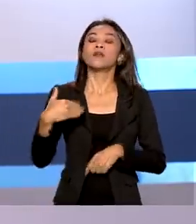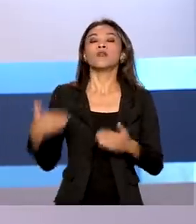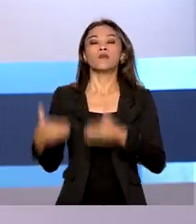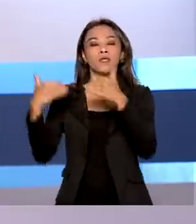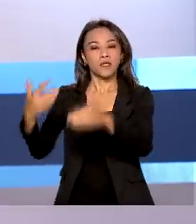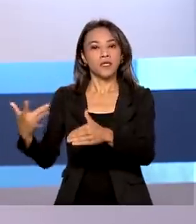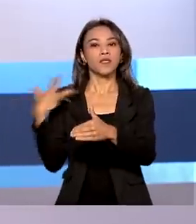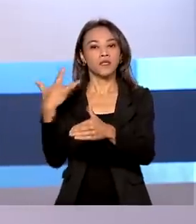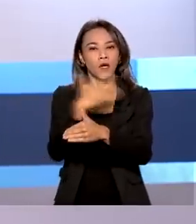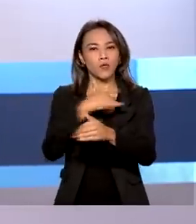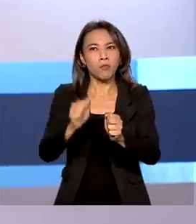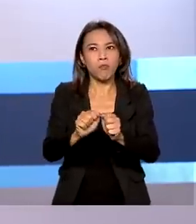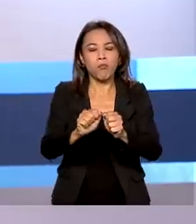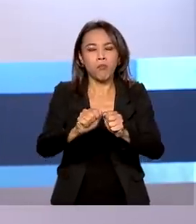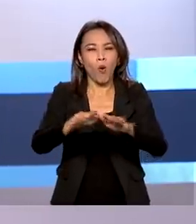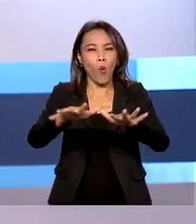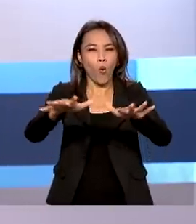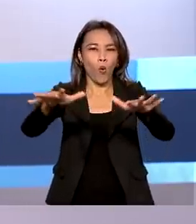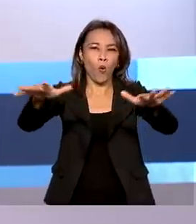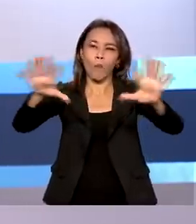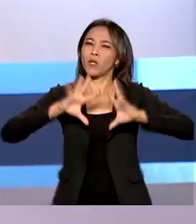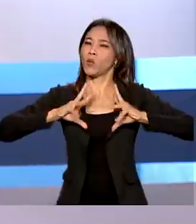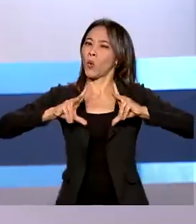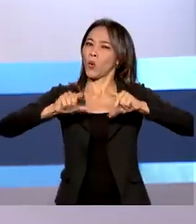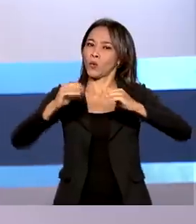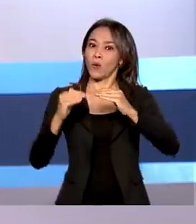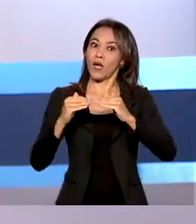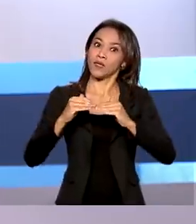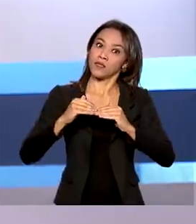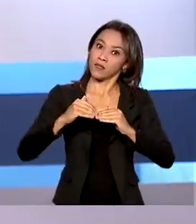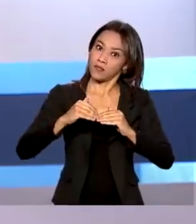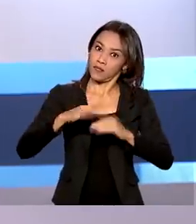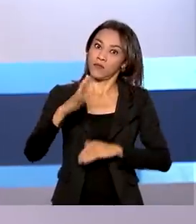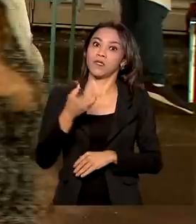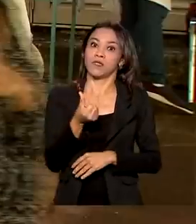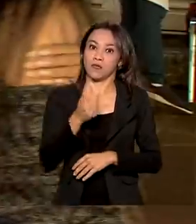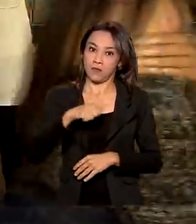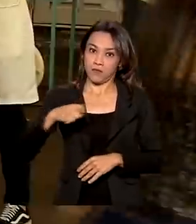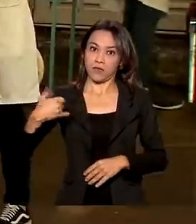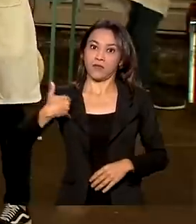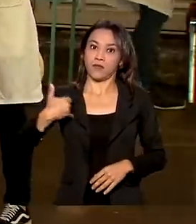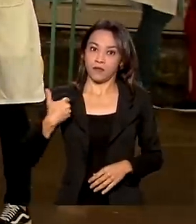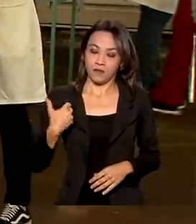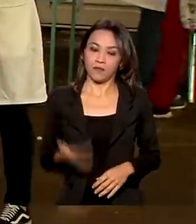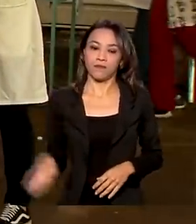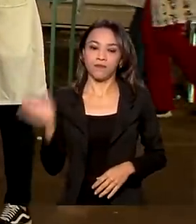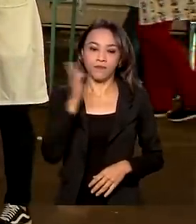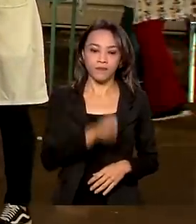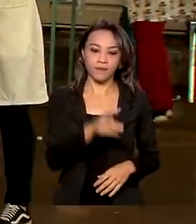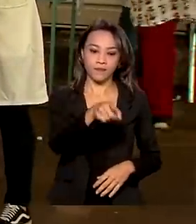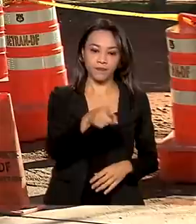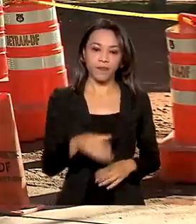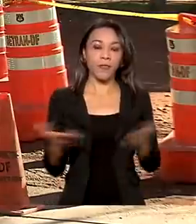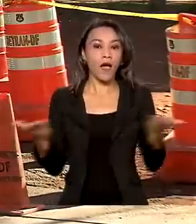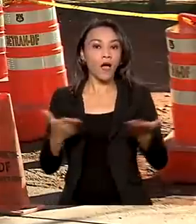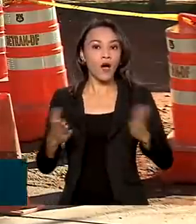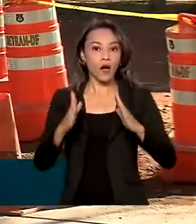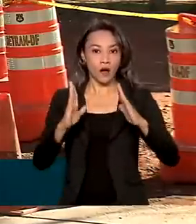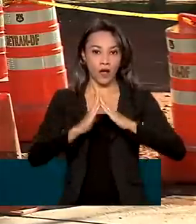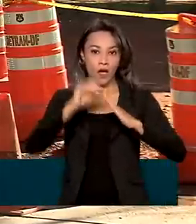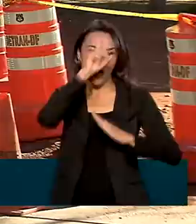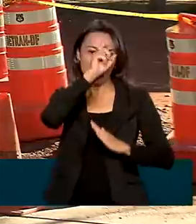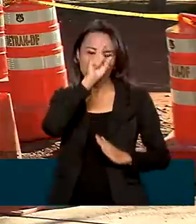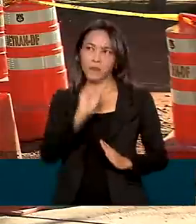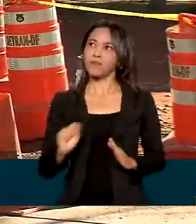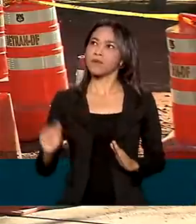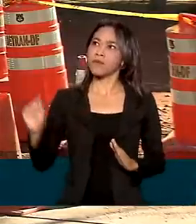contra a influenza para toda a população acima dos seis meses de idade. Agora, postos de saúde em todo